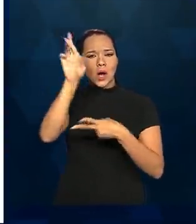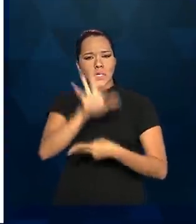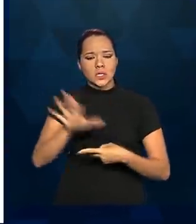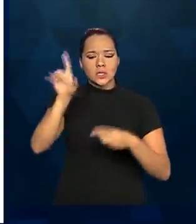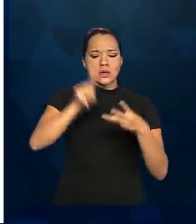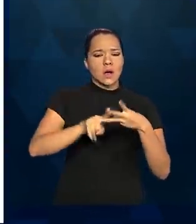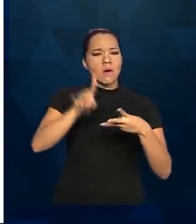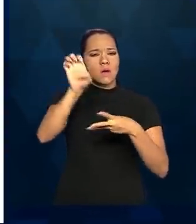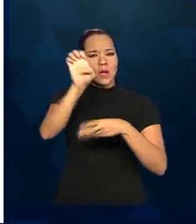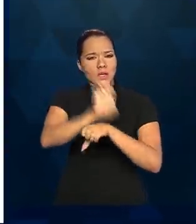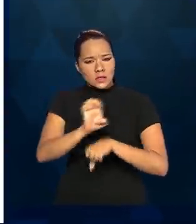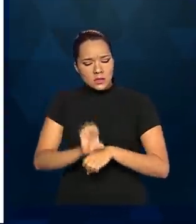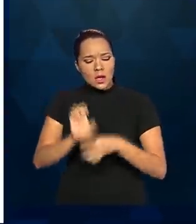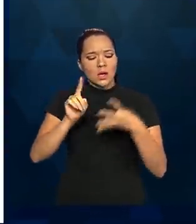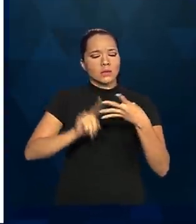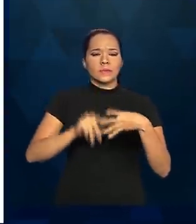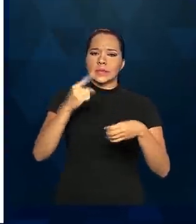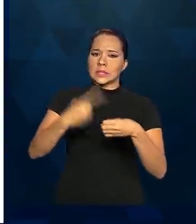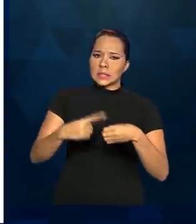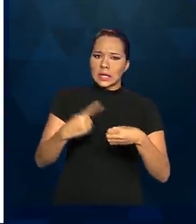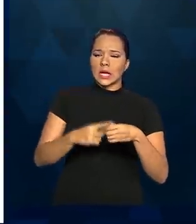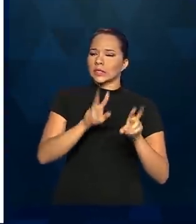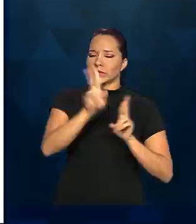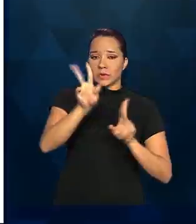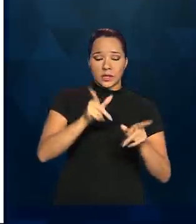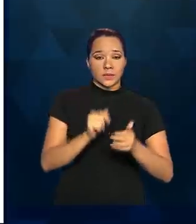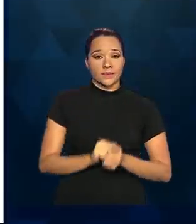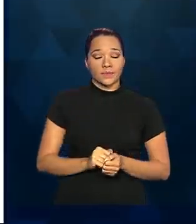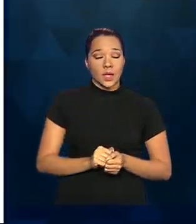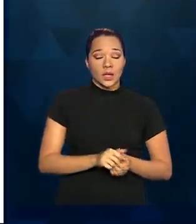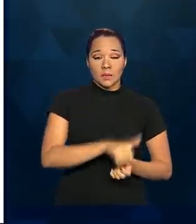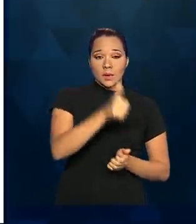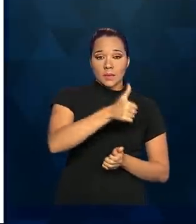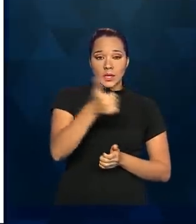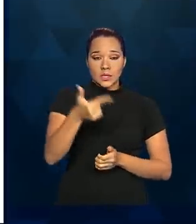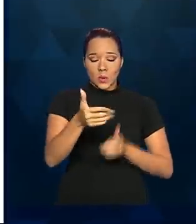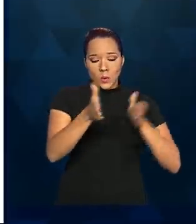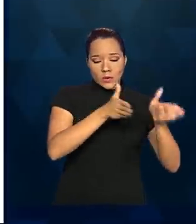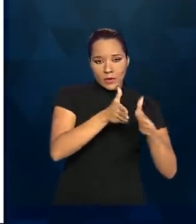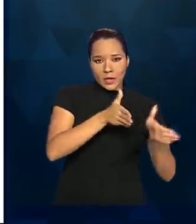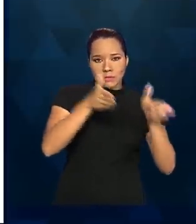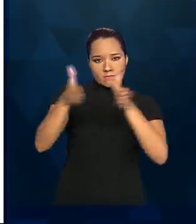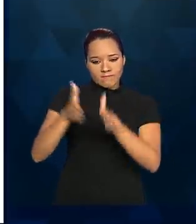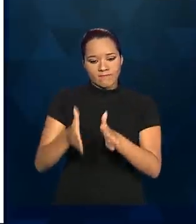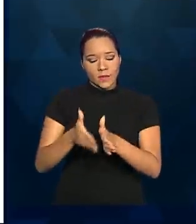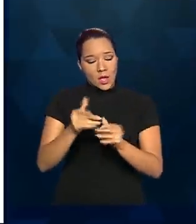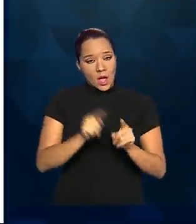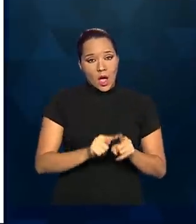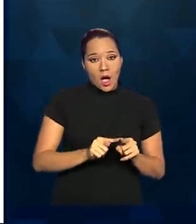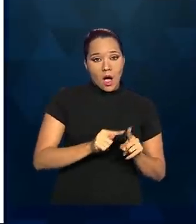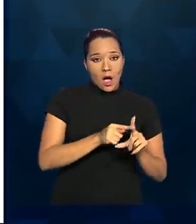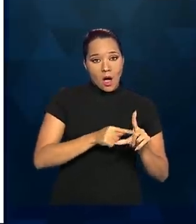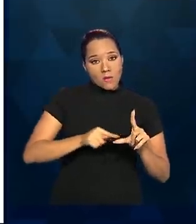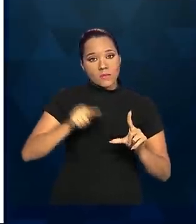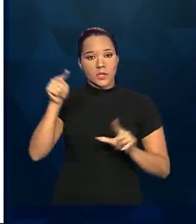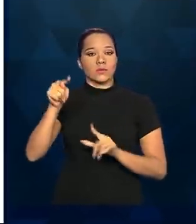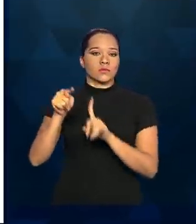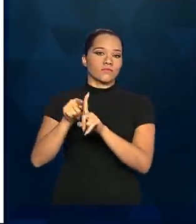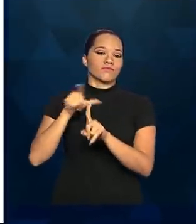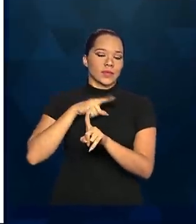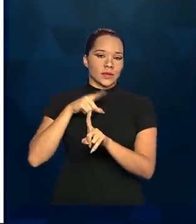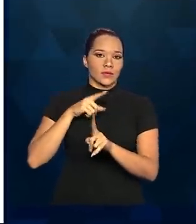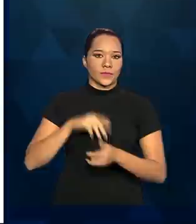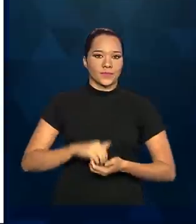curvas por cidade. O aumento entre a primeira e a segunda fase foi bem maior do que o aumento entre a segunda e a terceira fase.